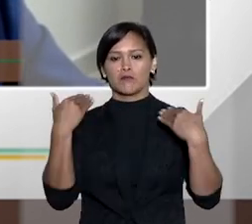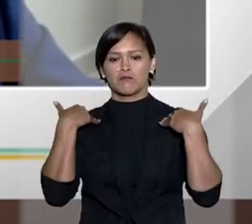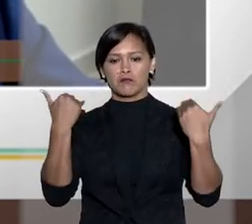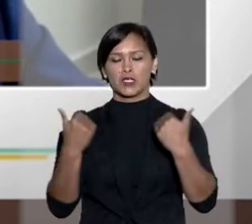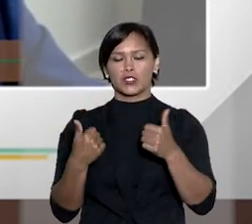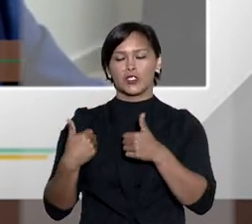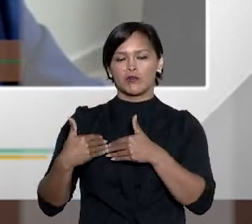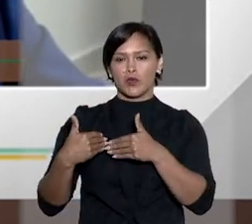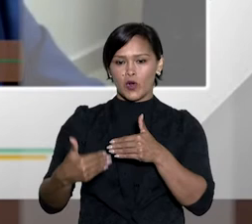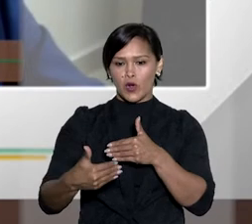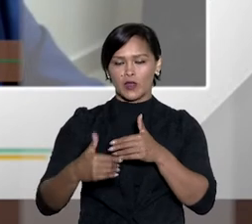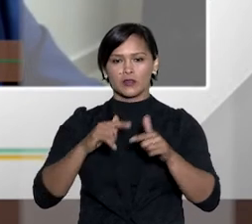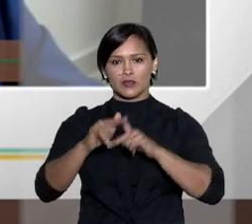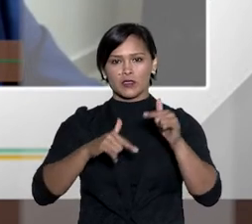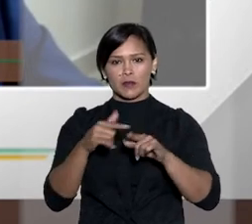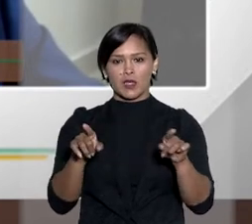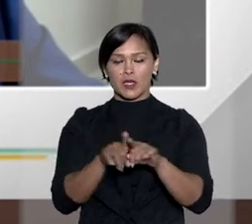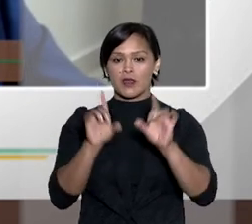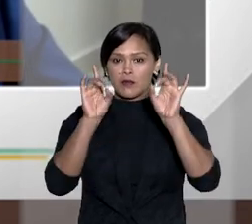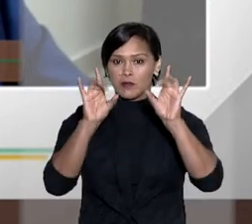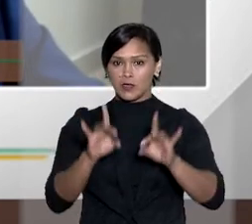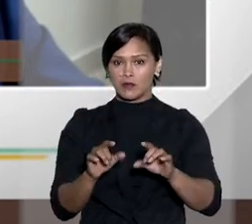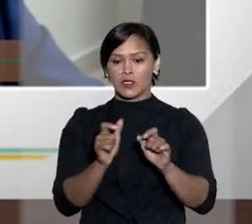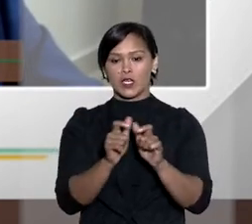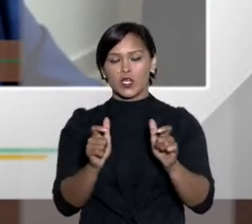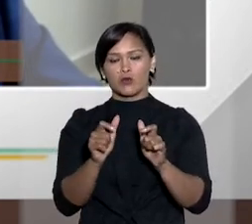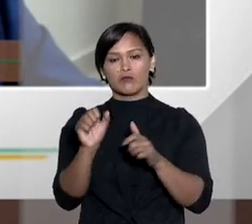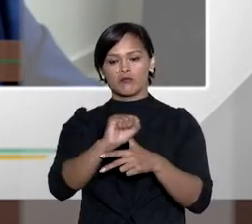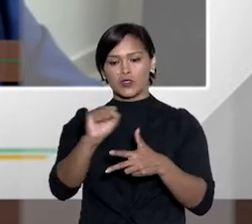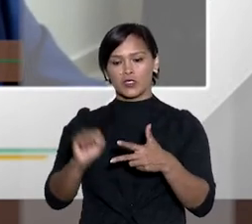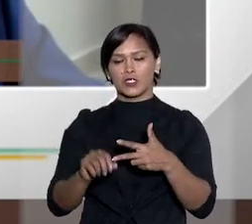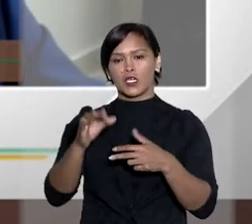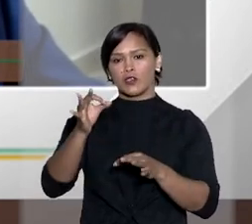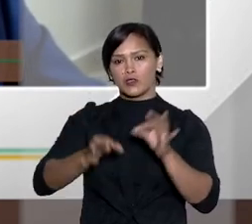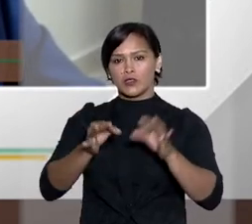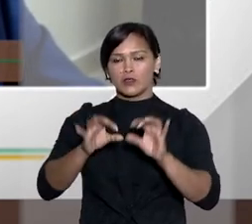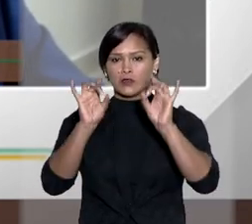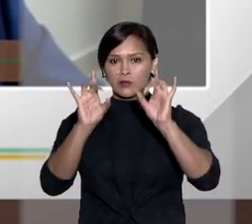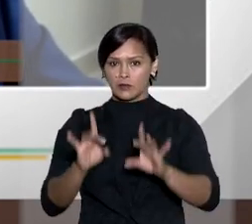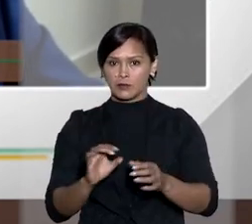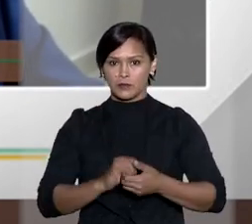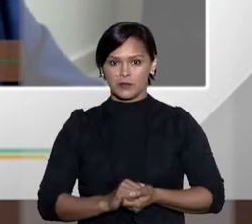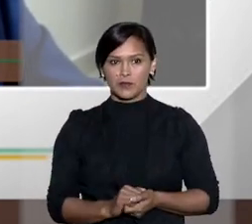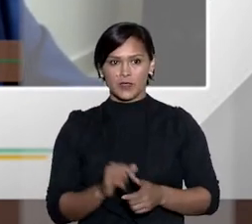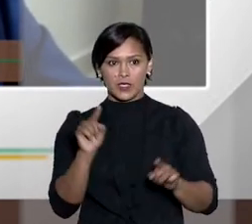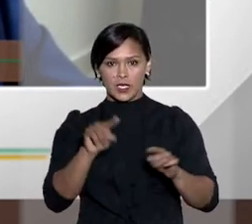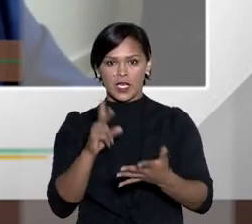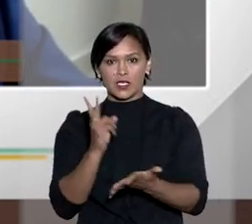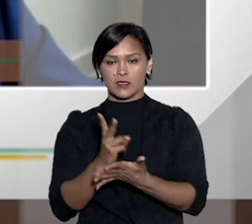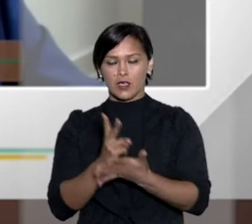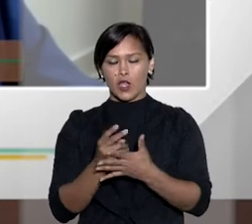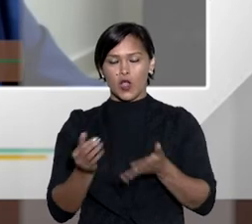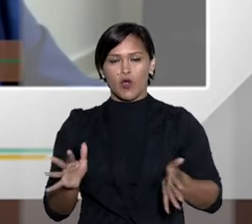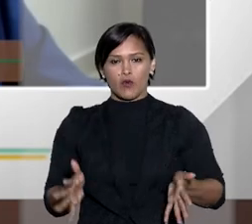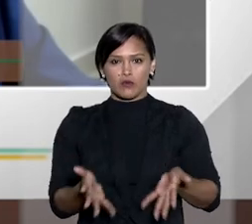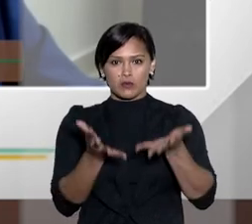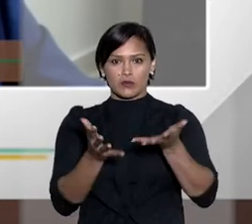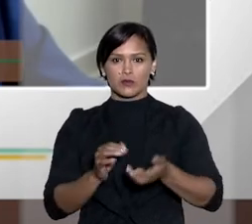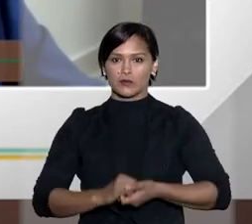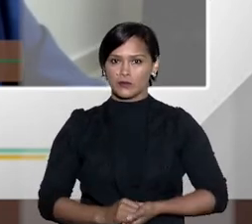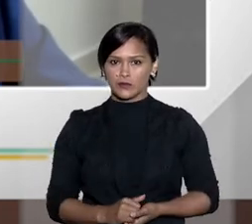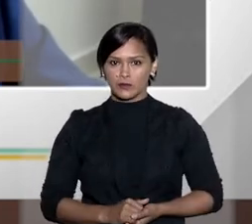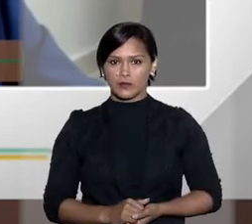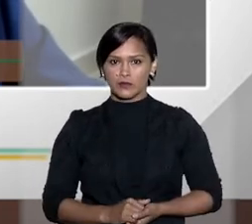recursal como o doutor Alexandre falou é composta por três magistrados de carreira preferencialmente integrantes do sistema dos juizados